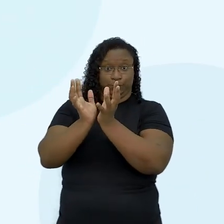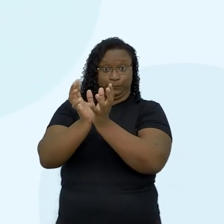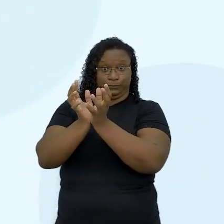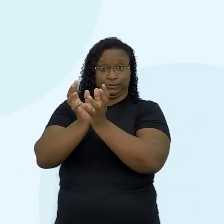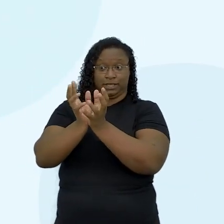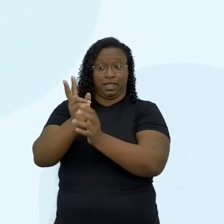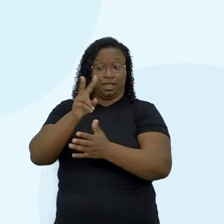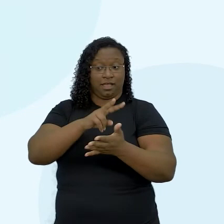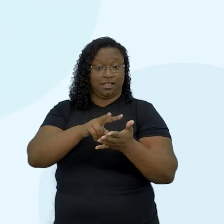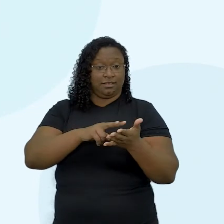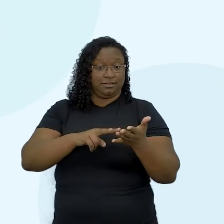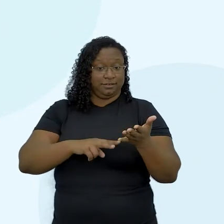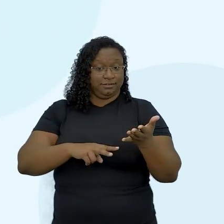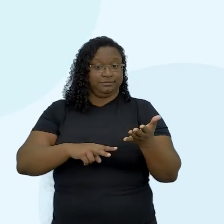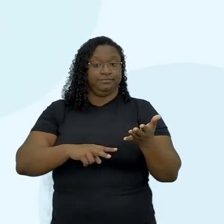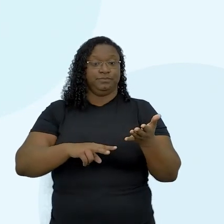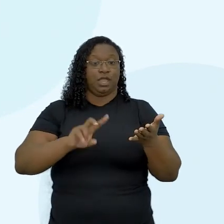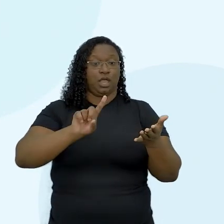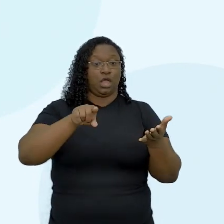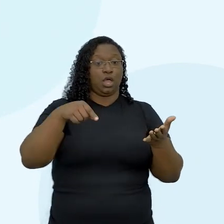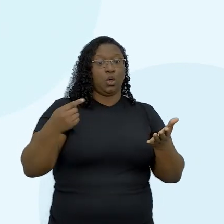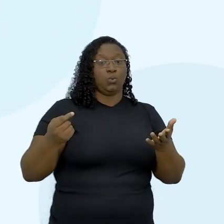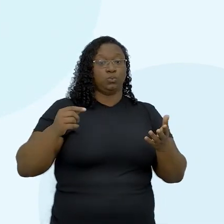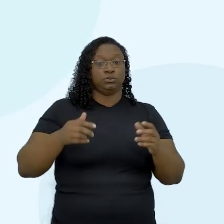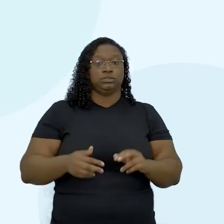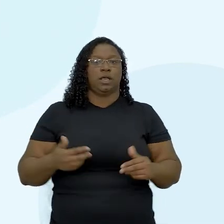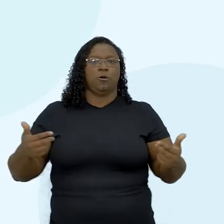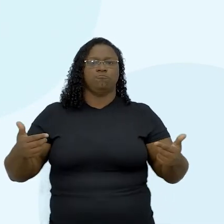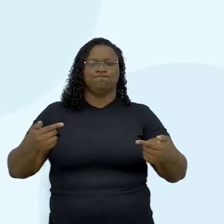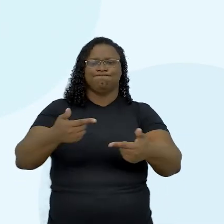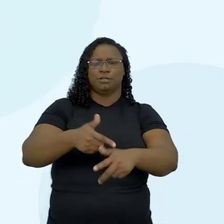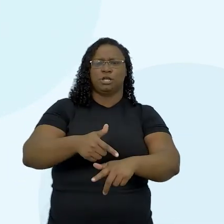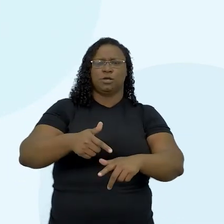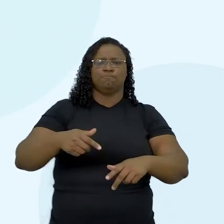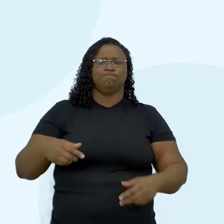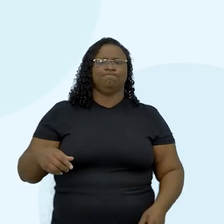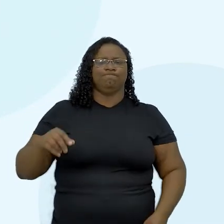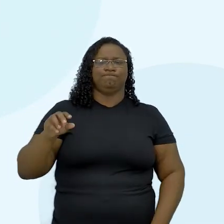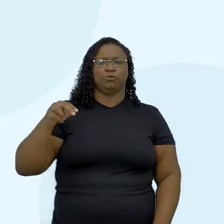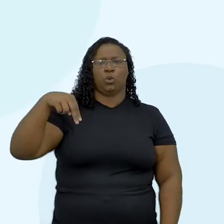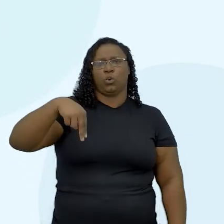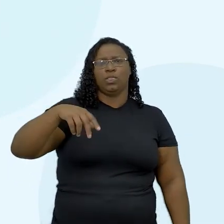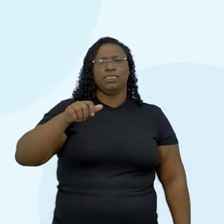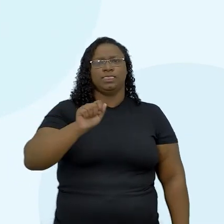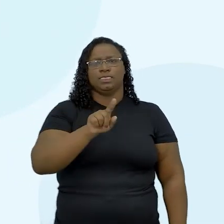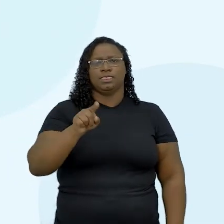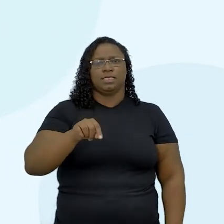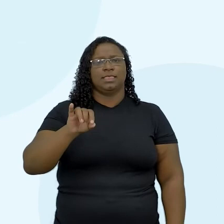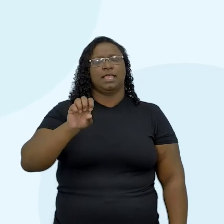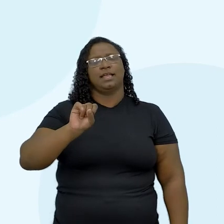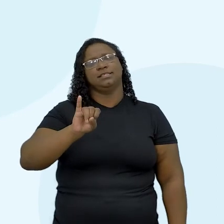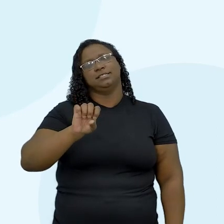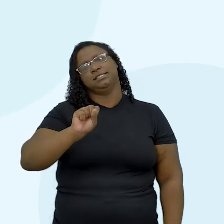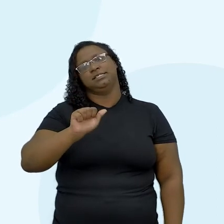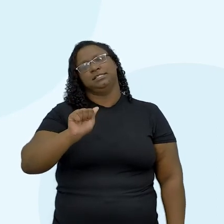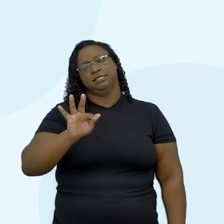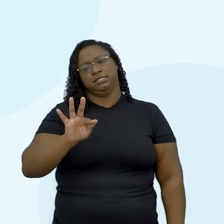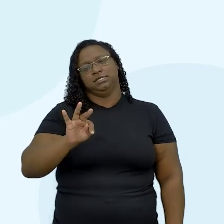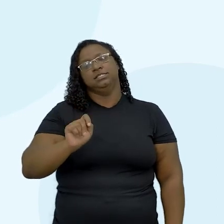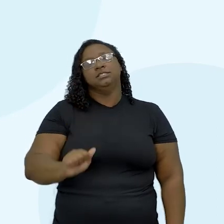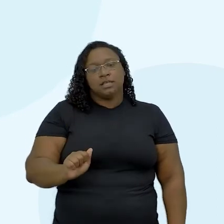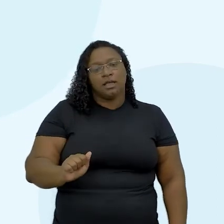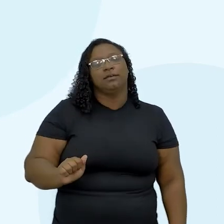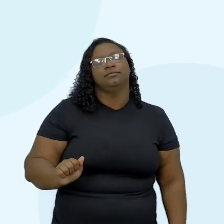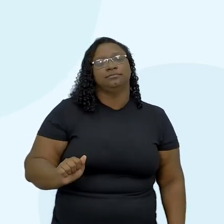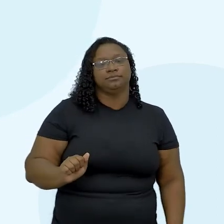artigo As Outras Vítimas do Horror Nazista, publicado pelo Jornal da USP, para responder a questão de